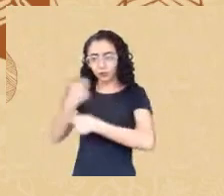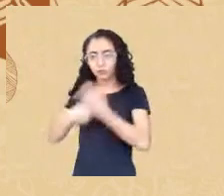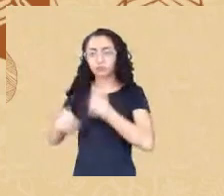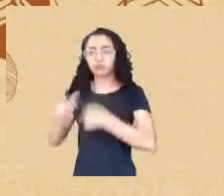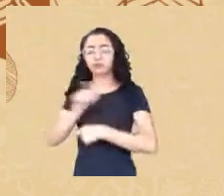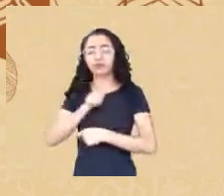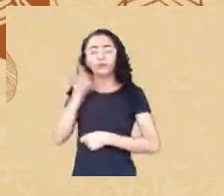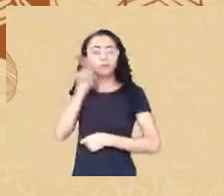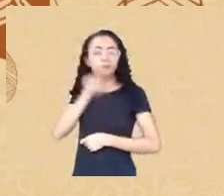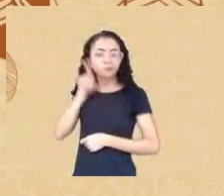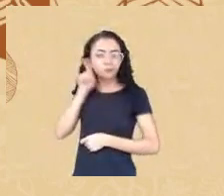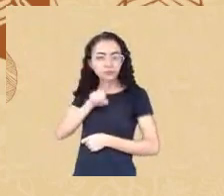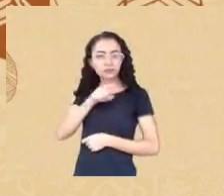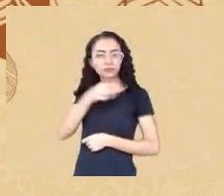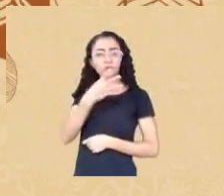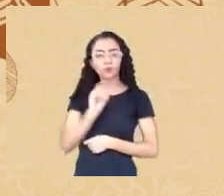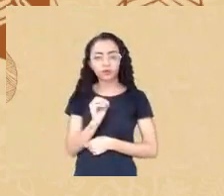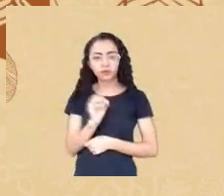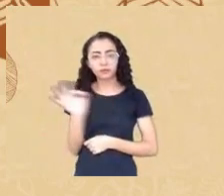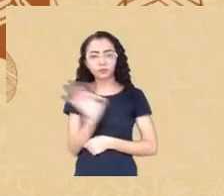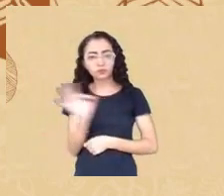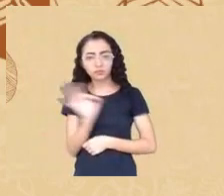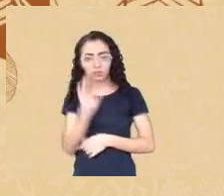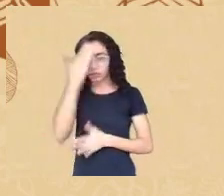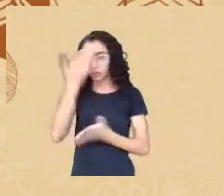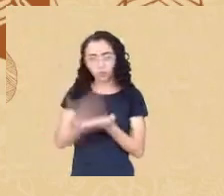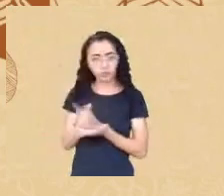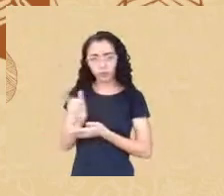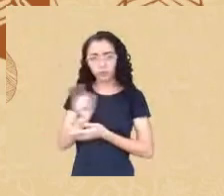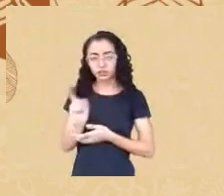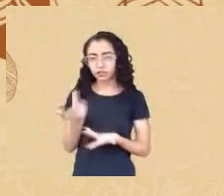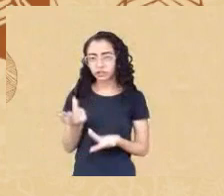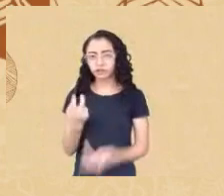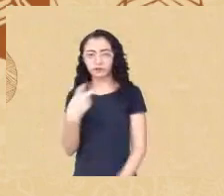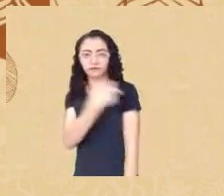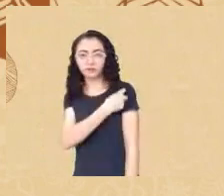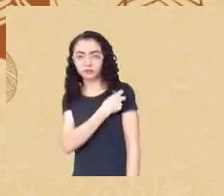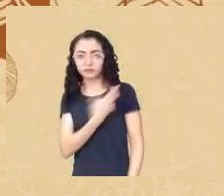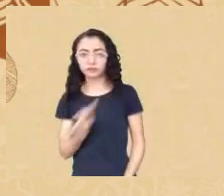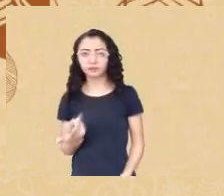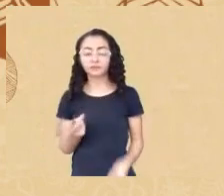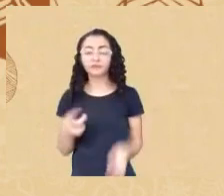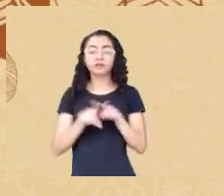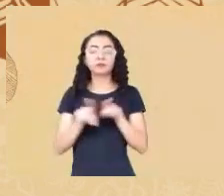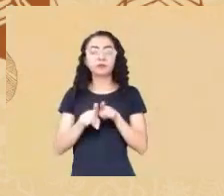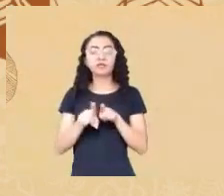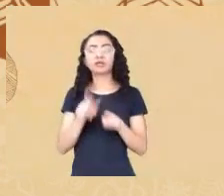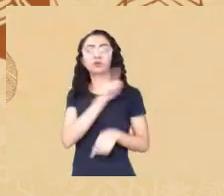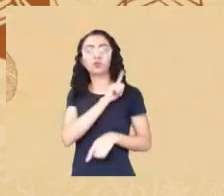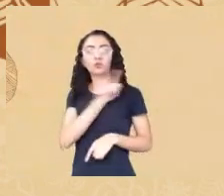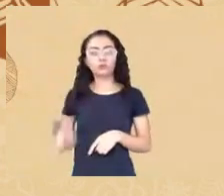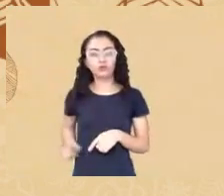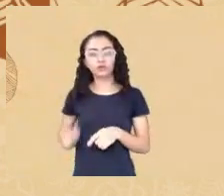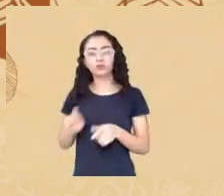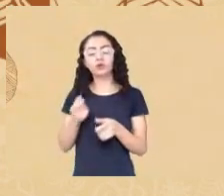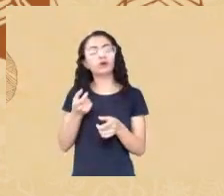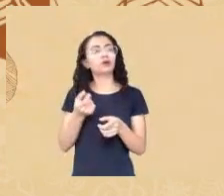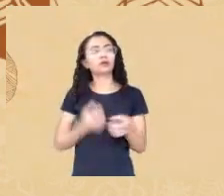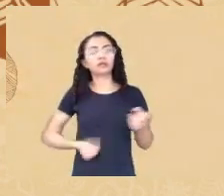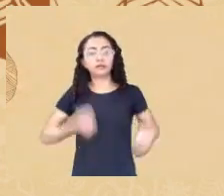% de negacionistas que não se vacinam um estado que gasta 52% do PIB com indústria armamentista né